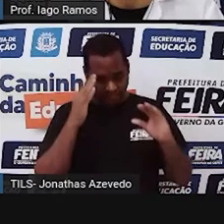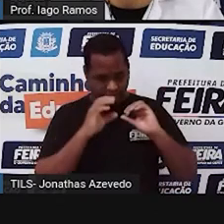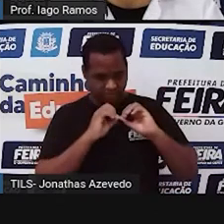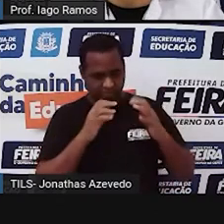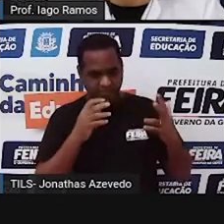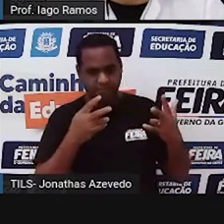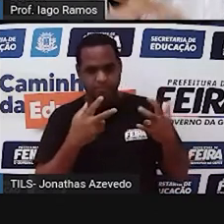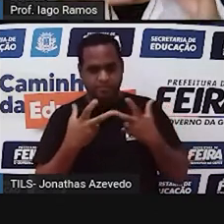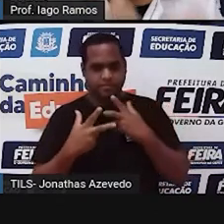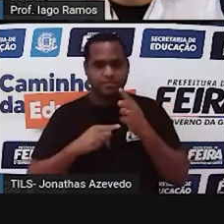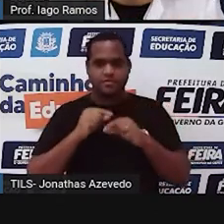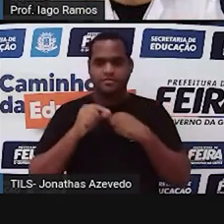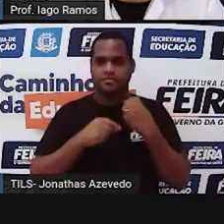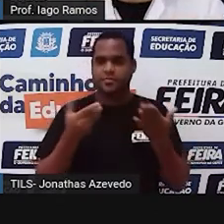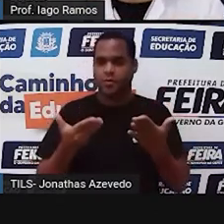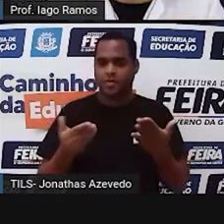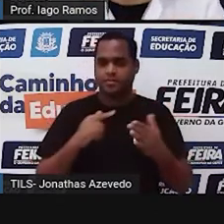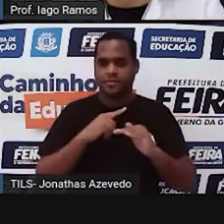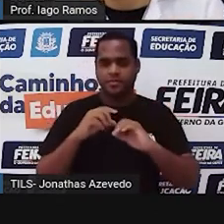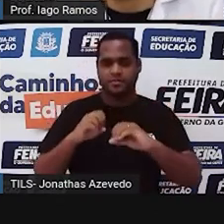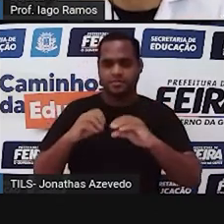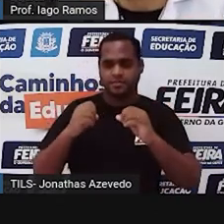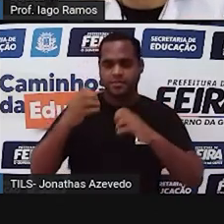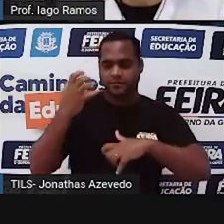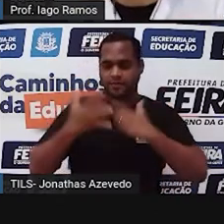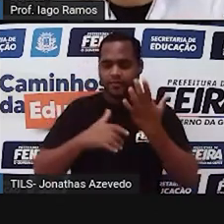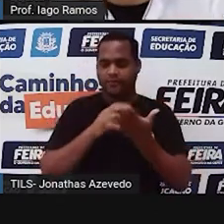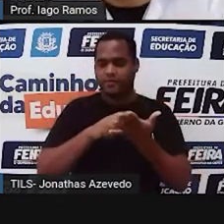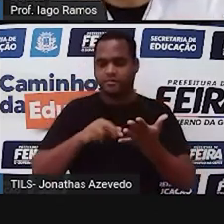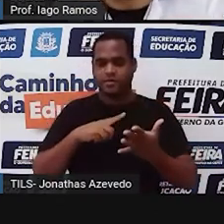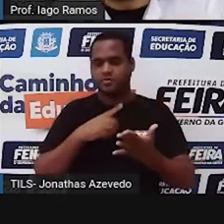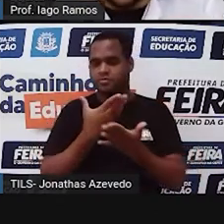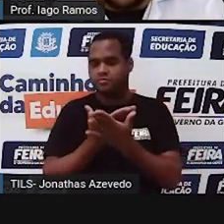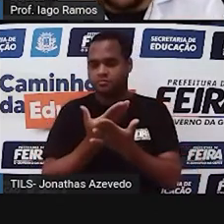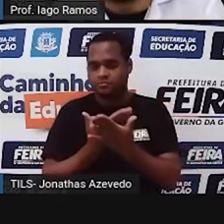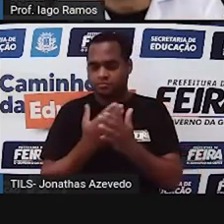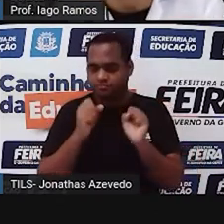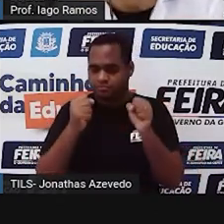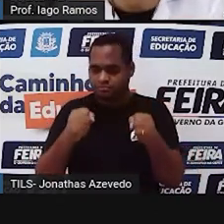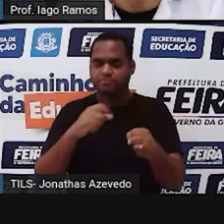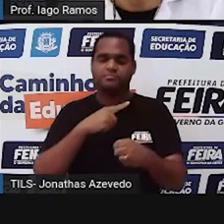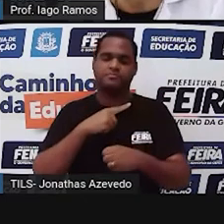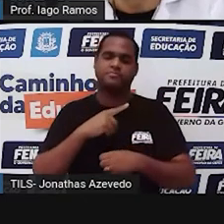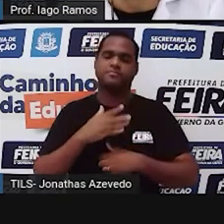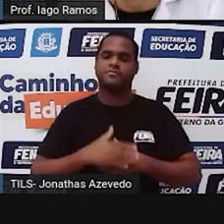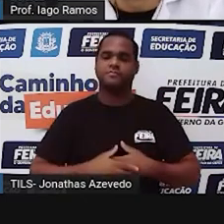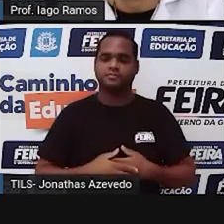nessa parte da aula, sobre essas coisas que a gente já estudou. Certo? E